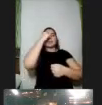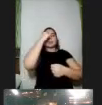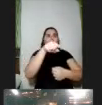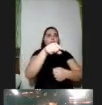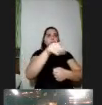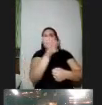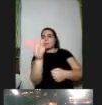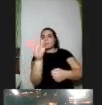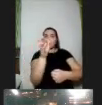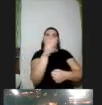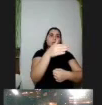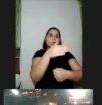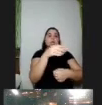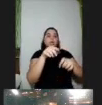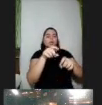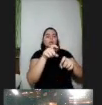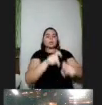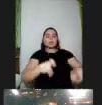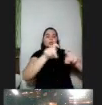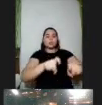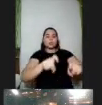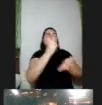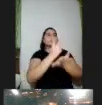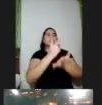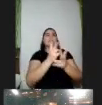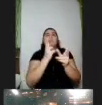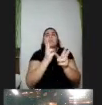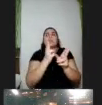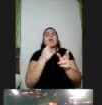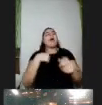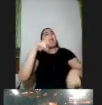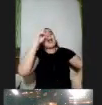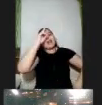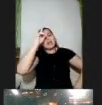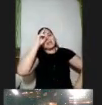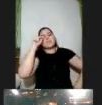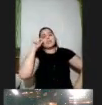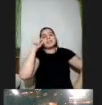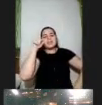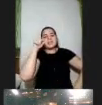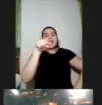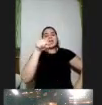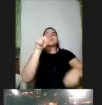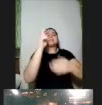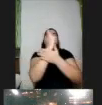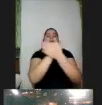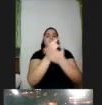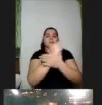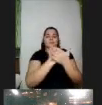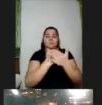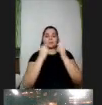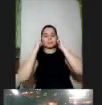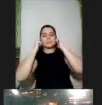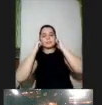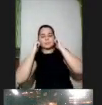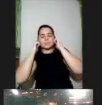o computador entendia sempre a mesma coisa e aí o Rodrigo se lembrou dessa imagem e aí foi por isso até que depois a gente